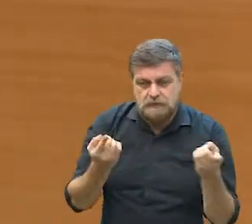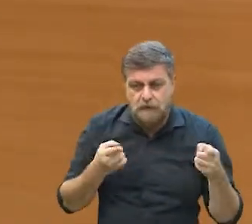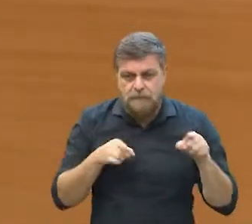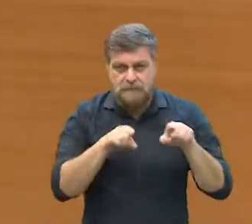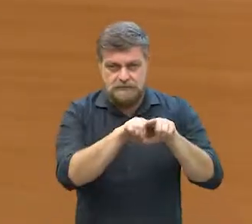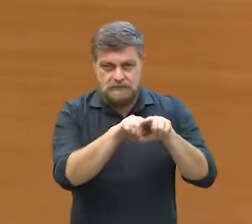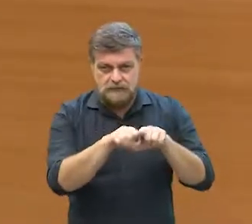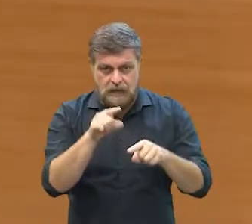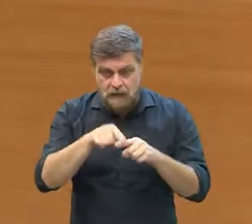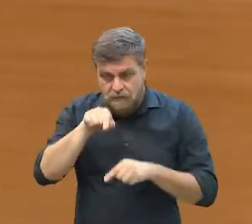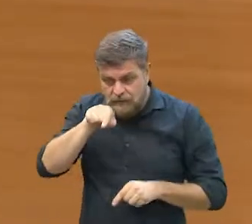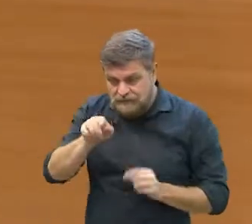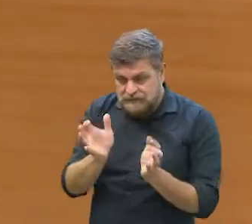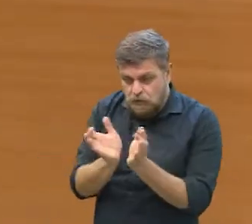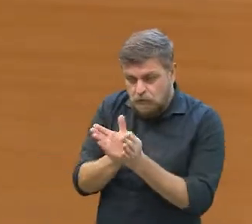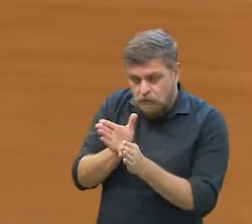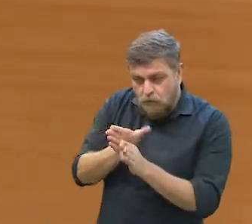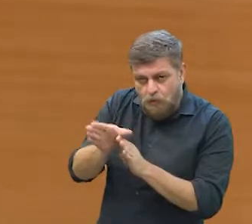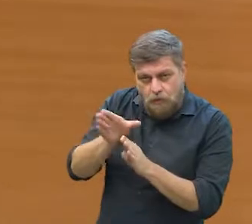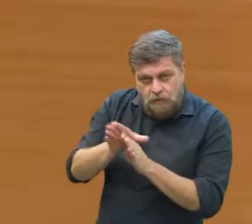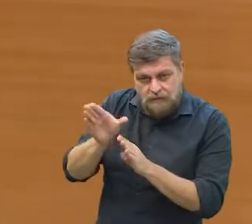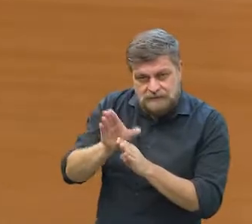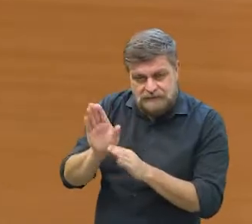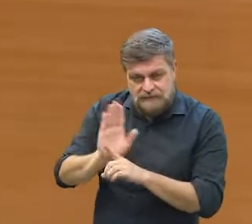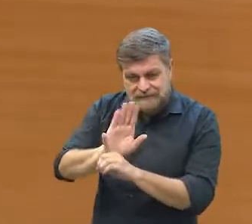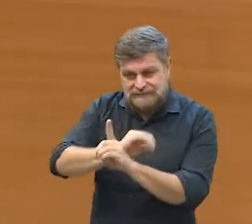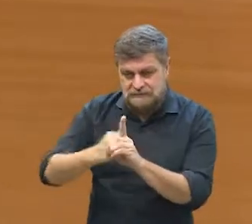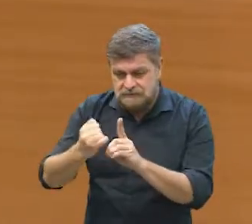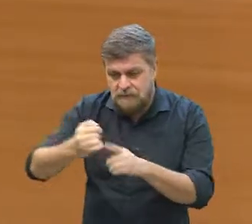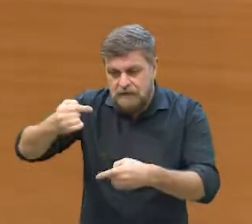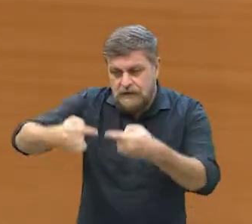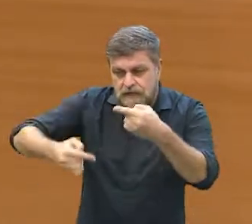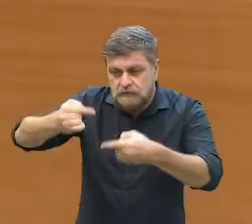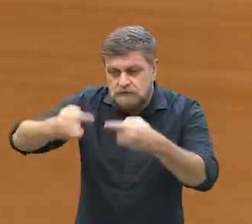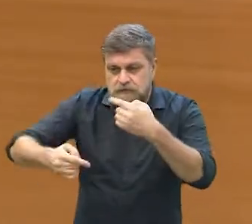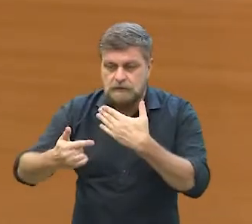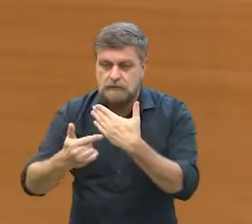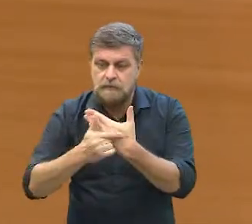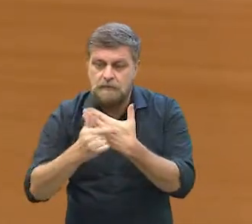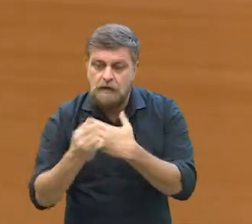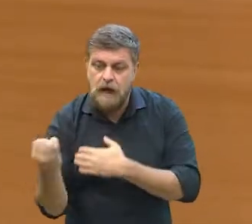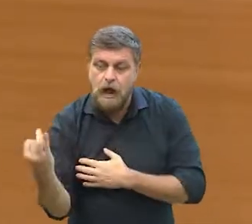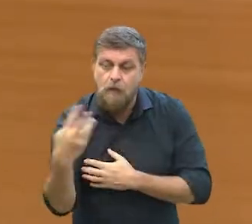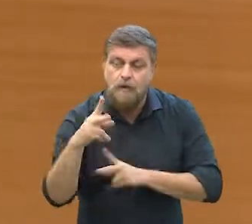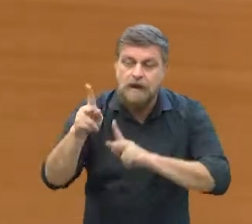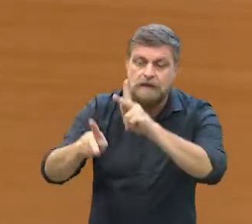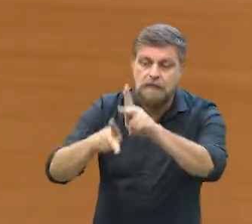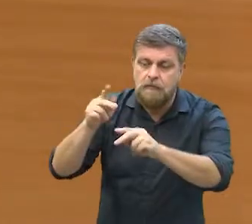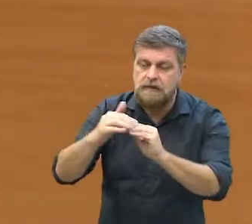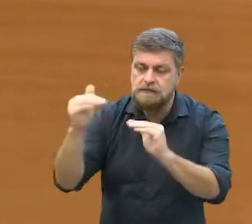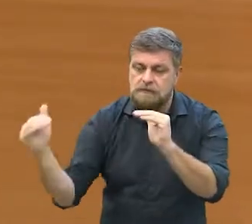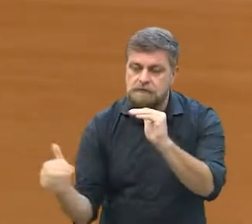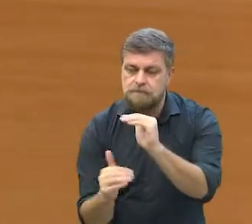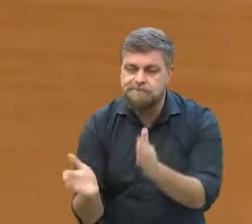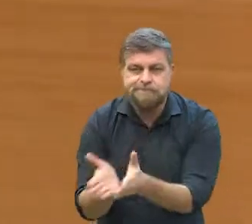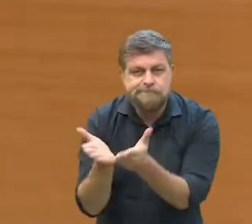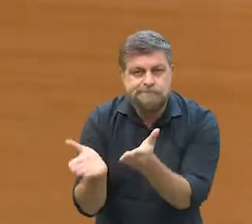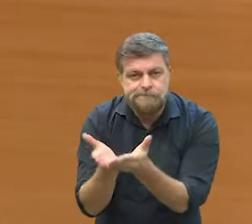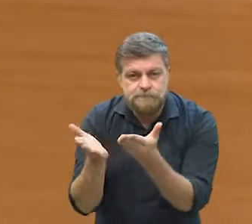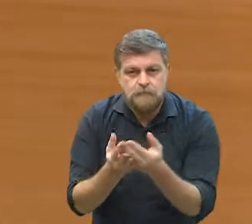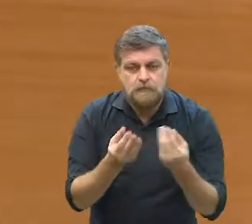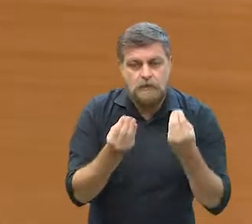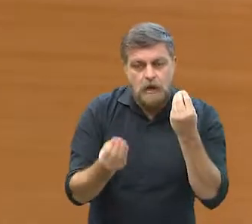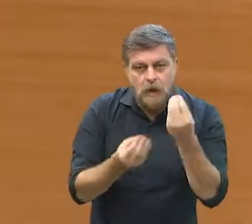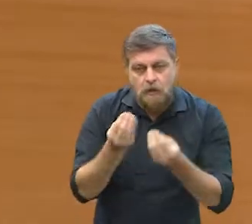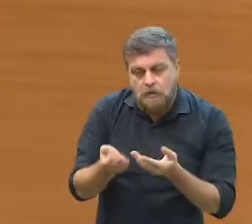Porque o Conselho da Assistência Social, ele vai ter o papel de discutir qual é o tamanho dessa população em vulnerabilidade, como